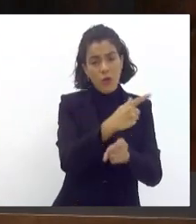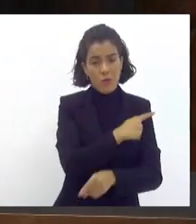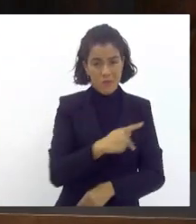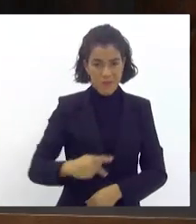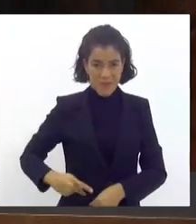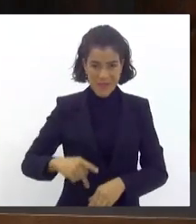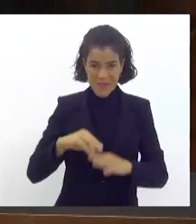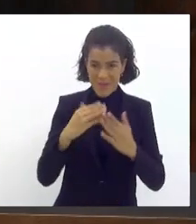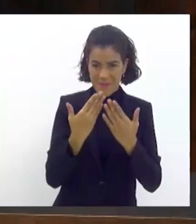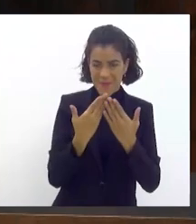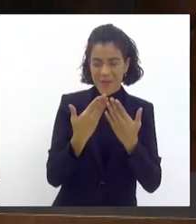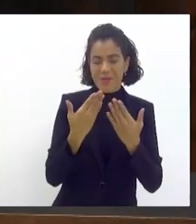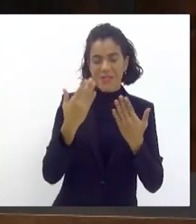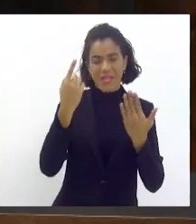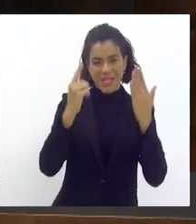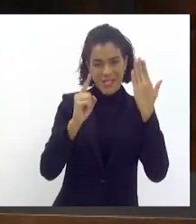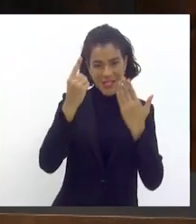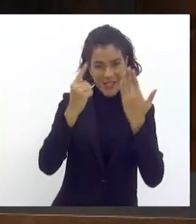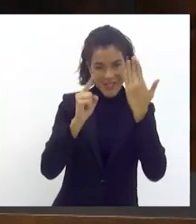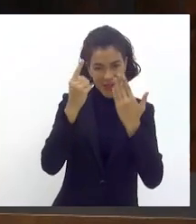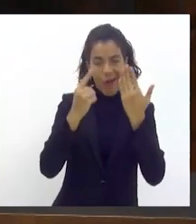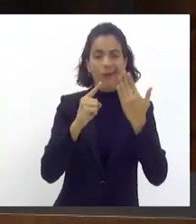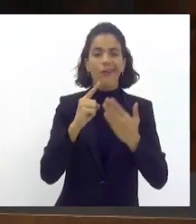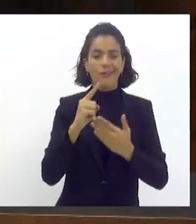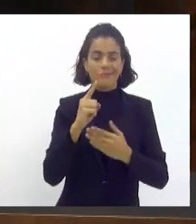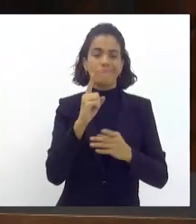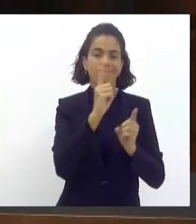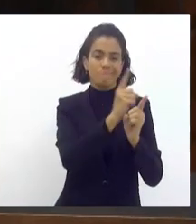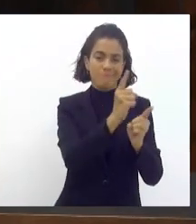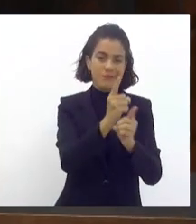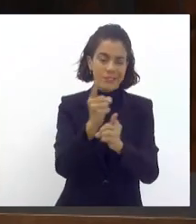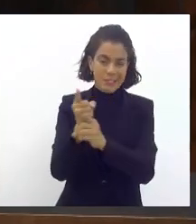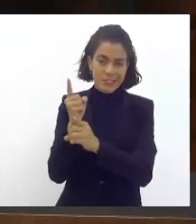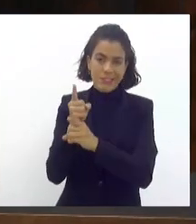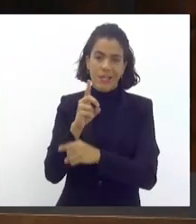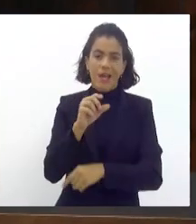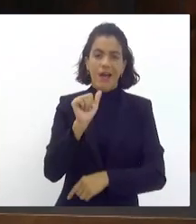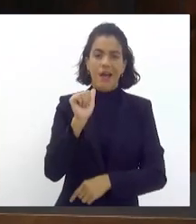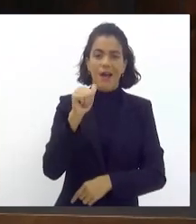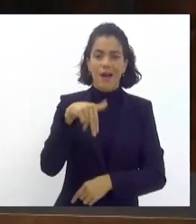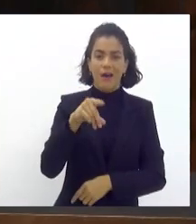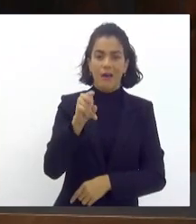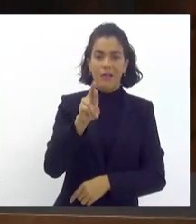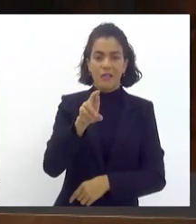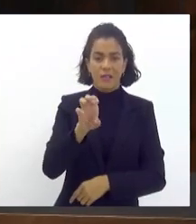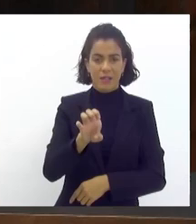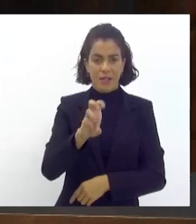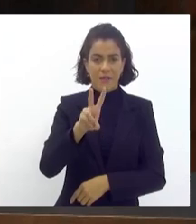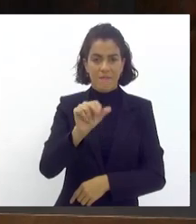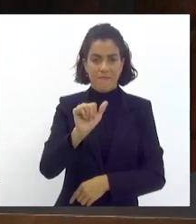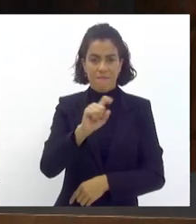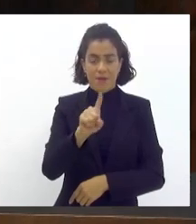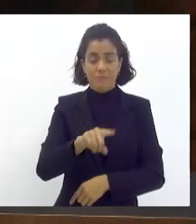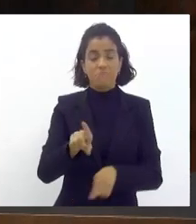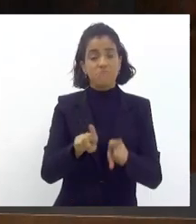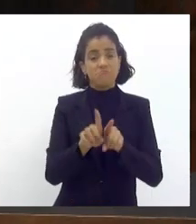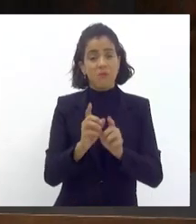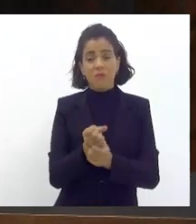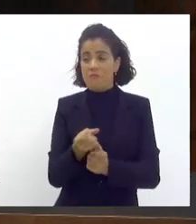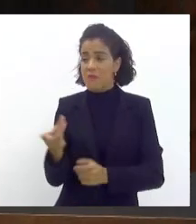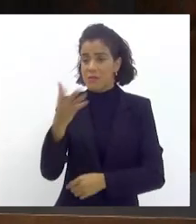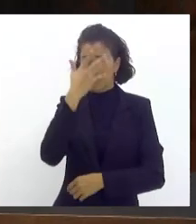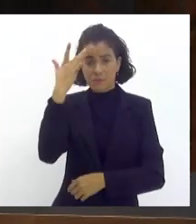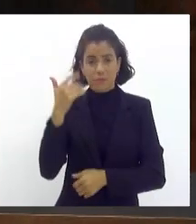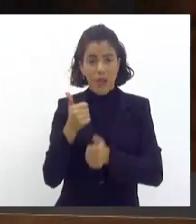o prefeito Bagueira também estava presente, o presidente André Vaz também conosco, e para aqueles que acompanham o carnaval, de